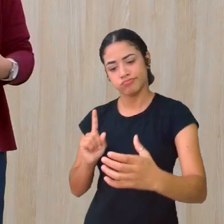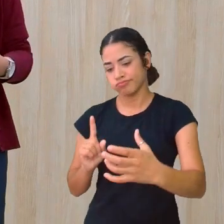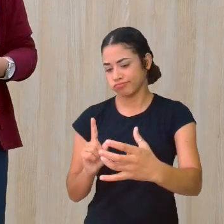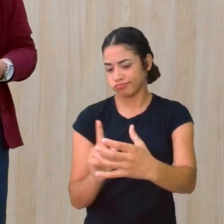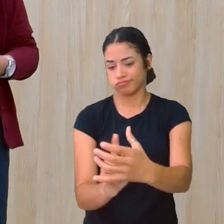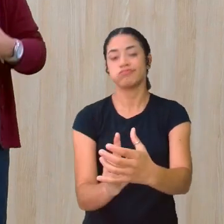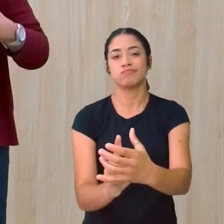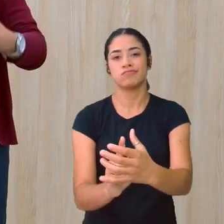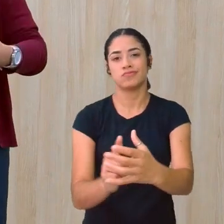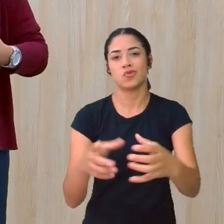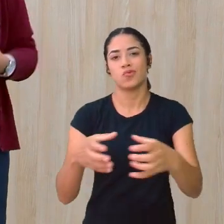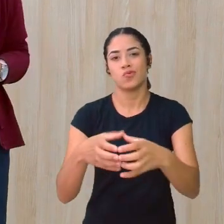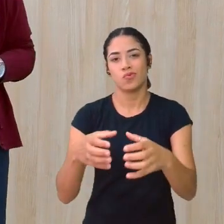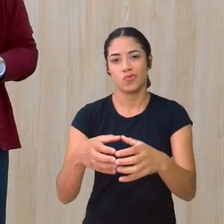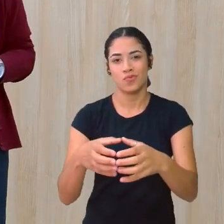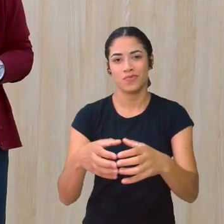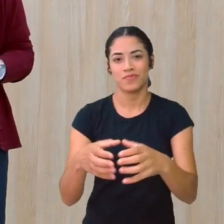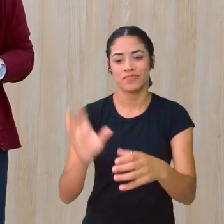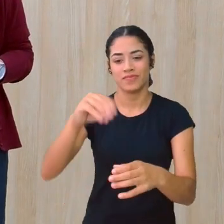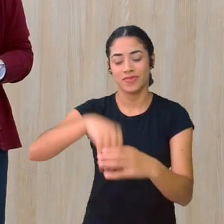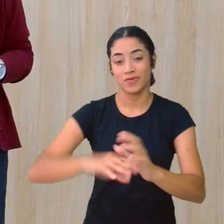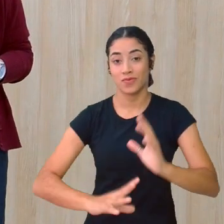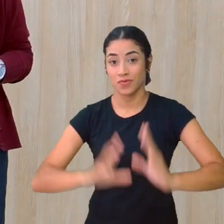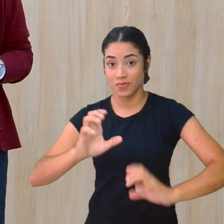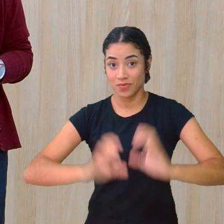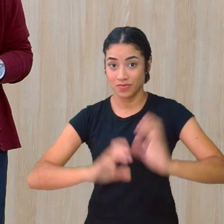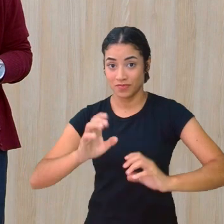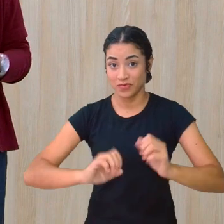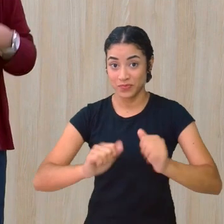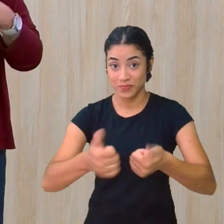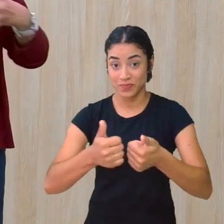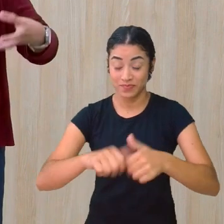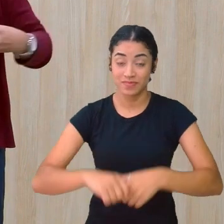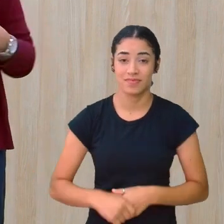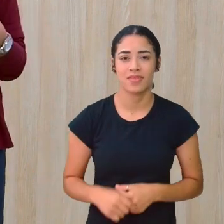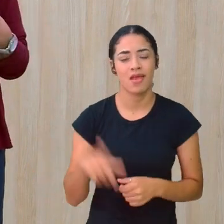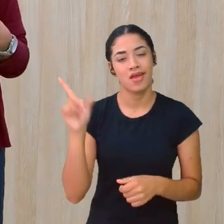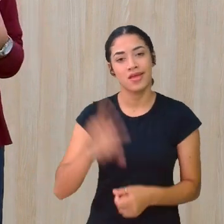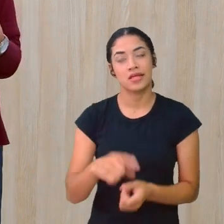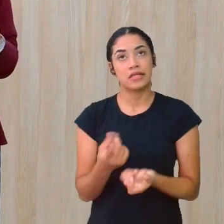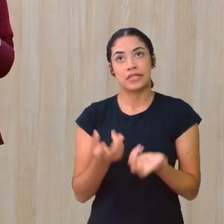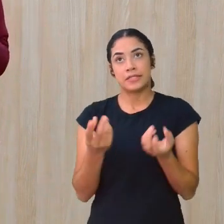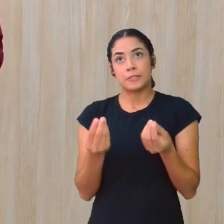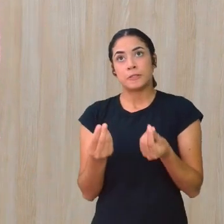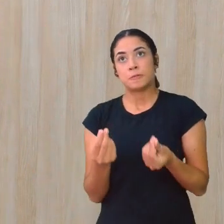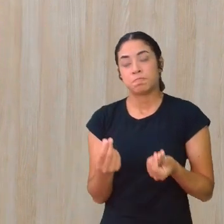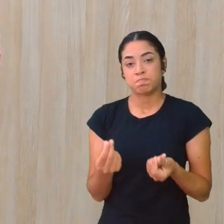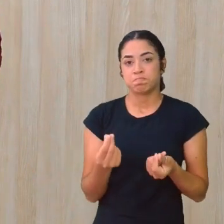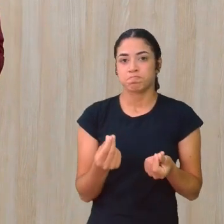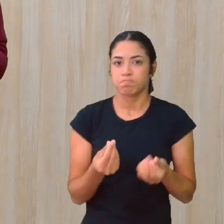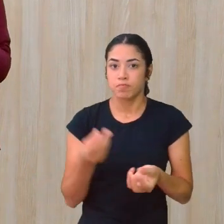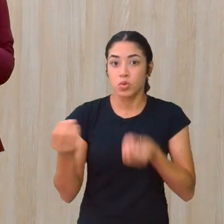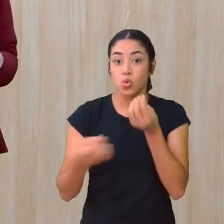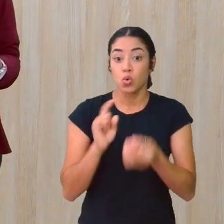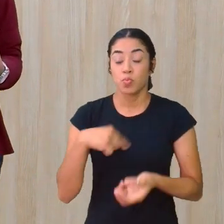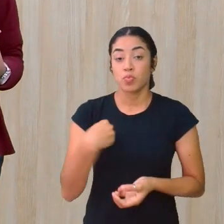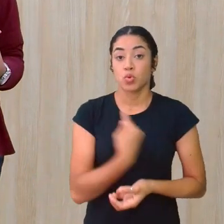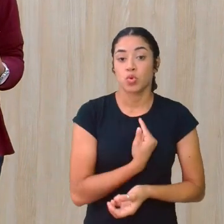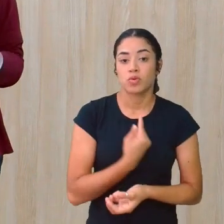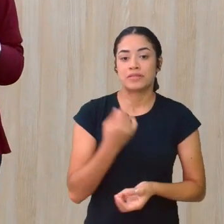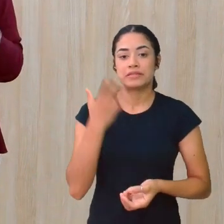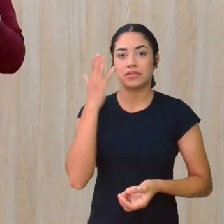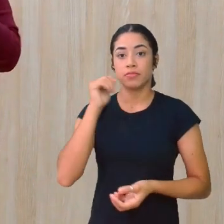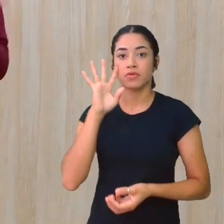Desse grupo Dentro desse conflito Dentro dessa batalha Tá certo? Então é uma questão ali De como a gente lida também Com o social